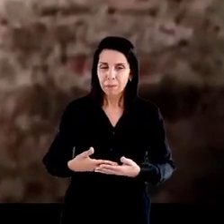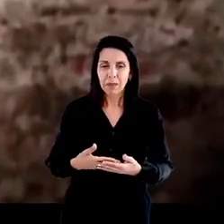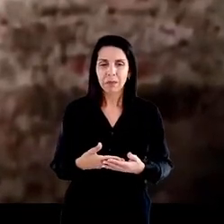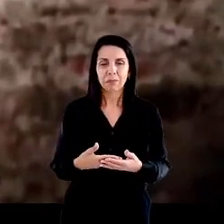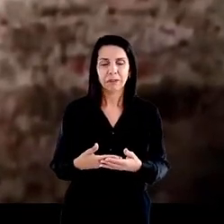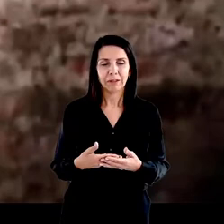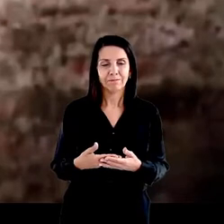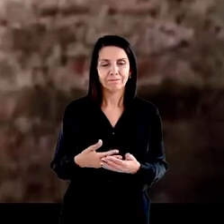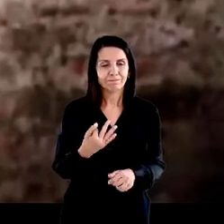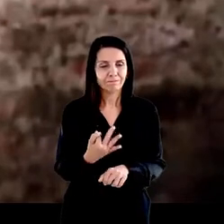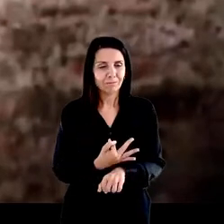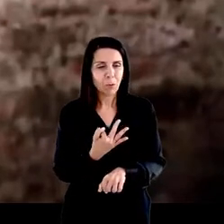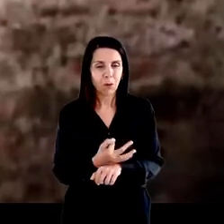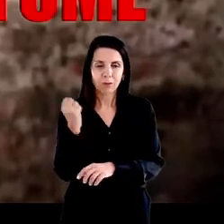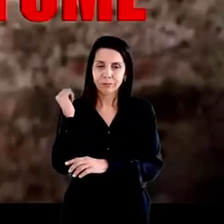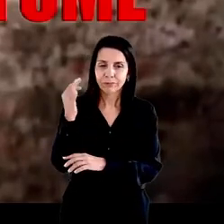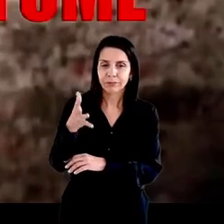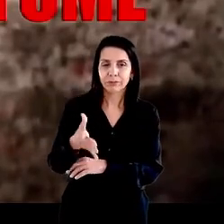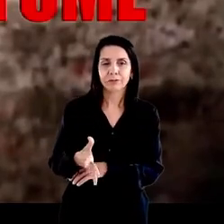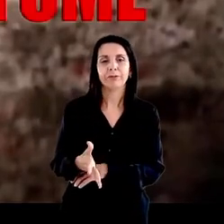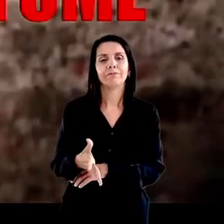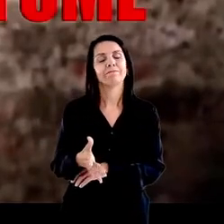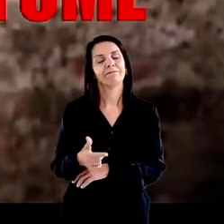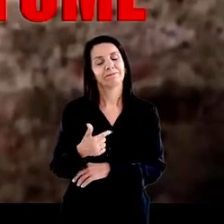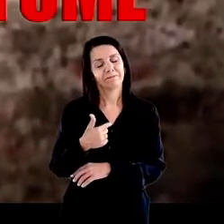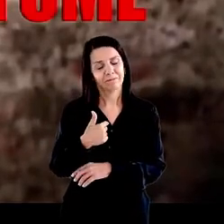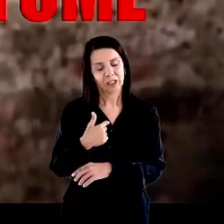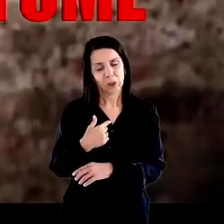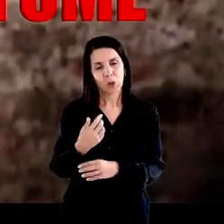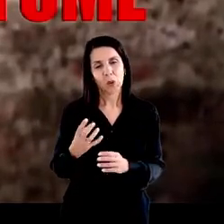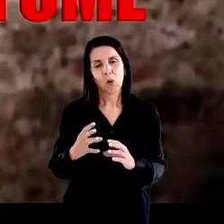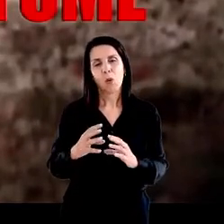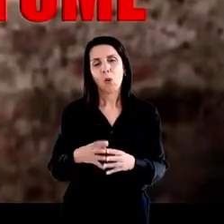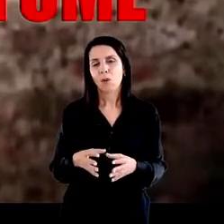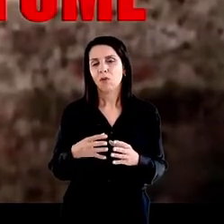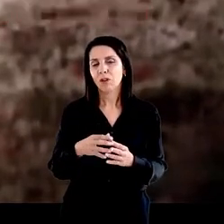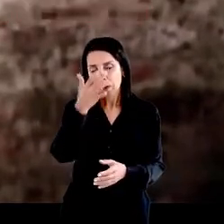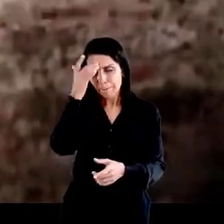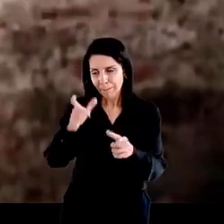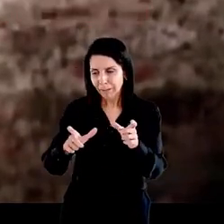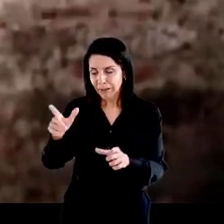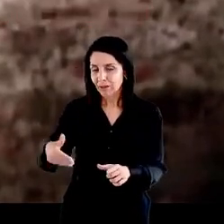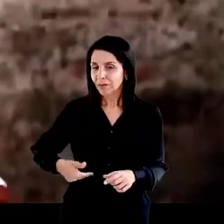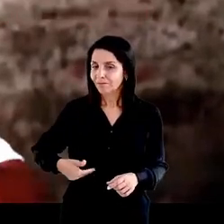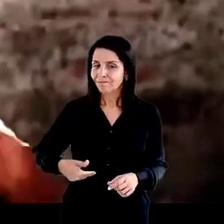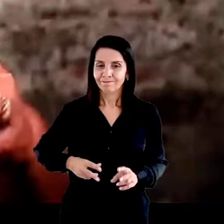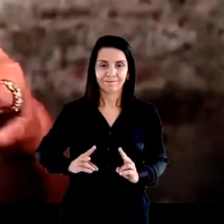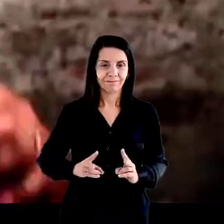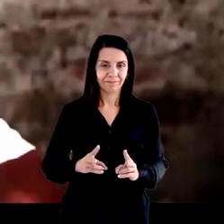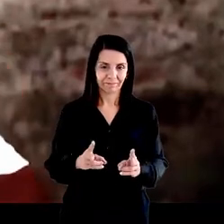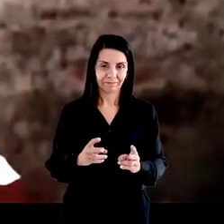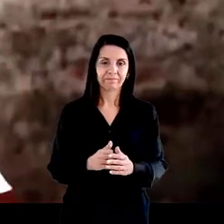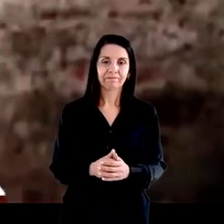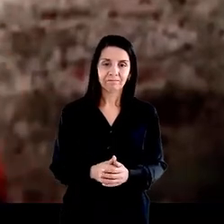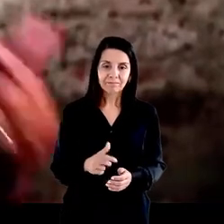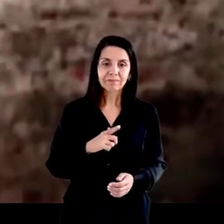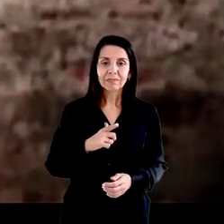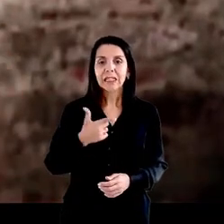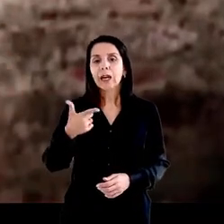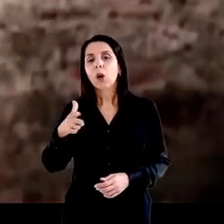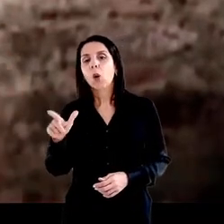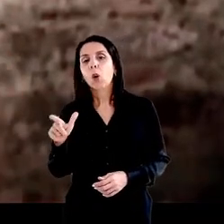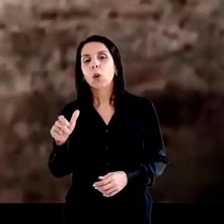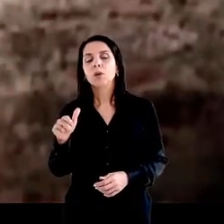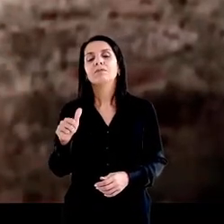convivo com essa questão da fome no meu dia a dia. Já houve mães que foi lá, que tinha pego banana